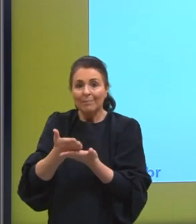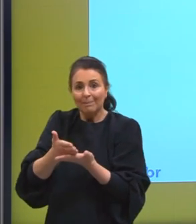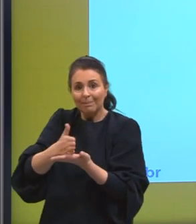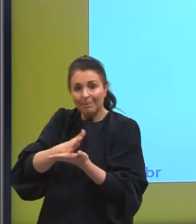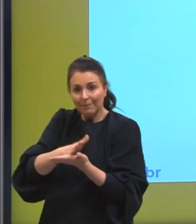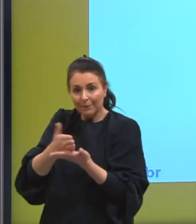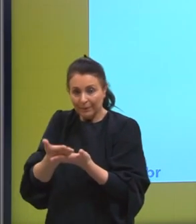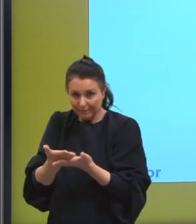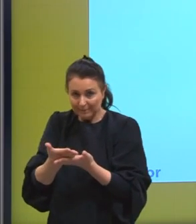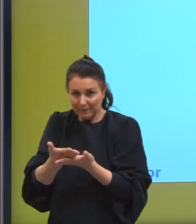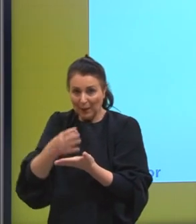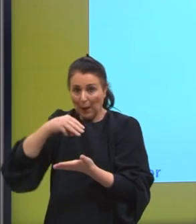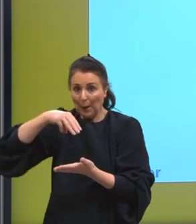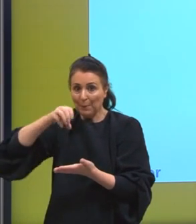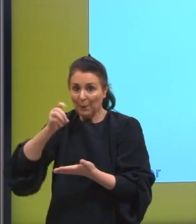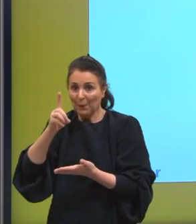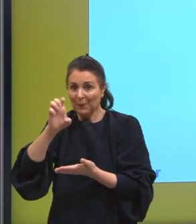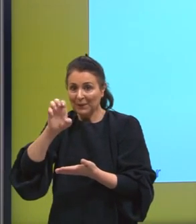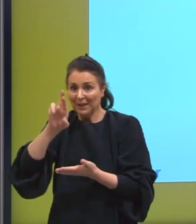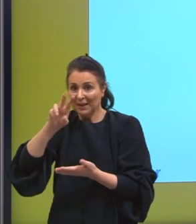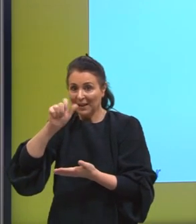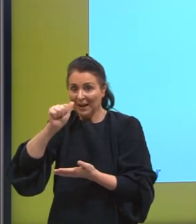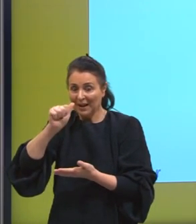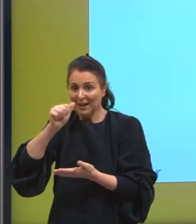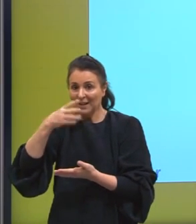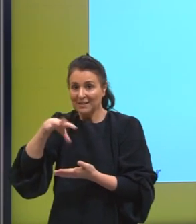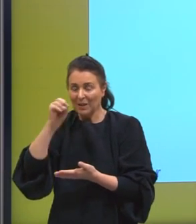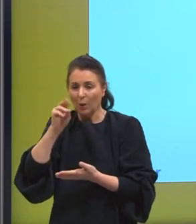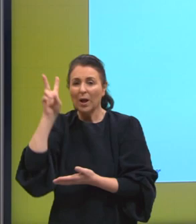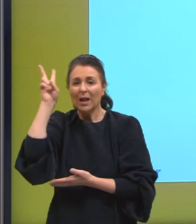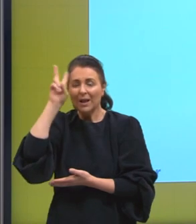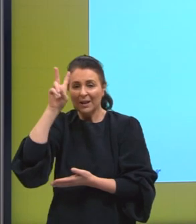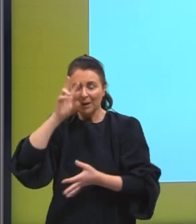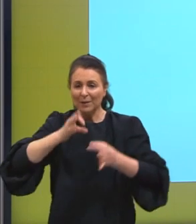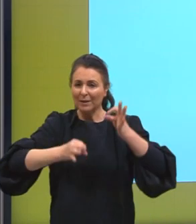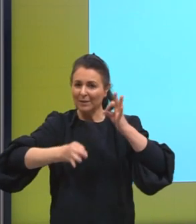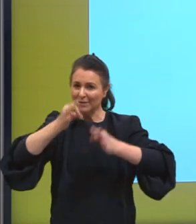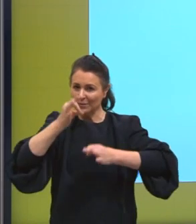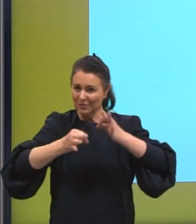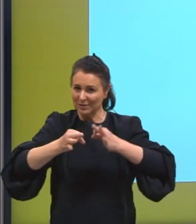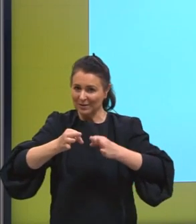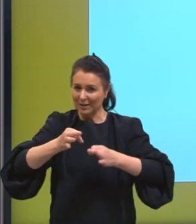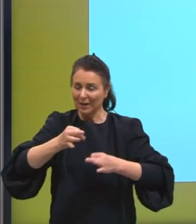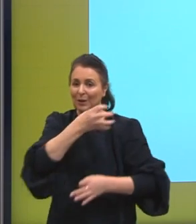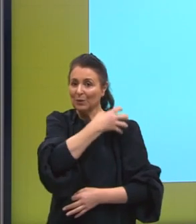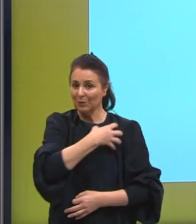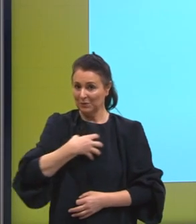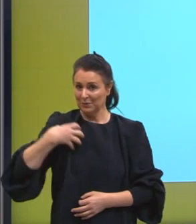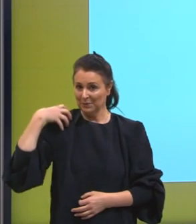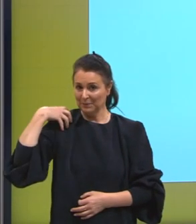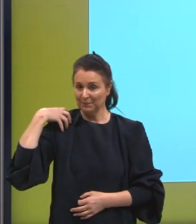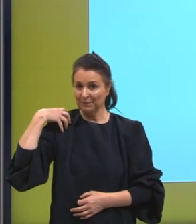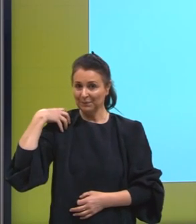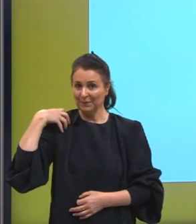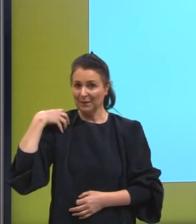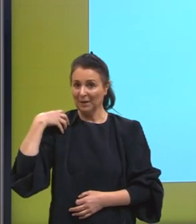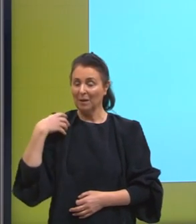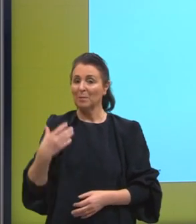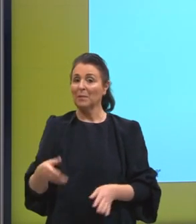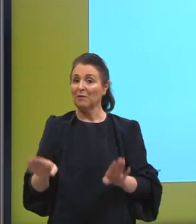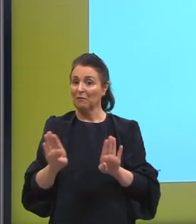moderação lembra do justo termo a justa medida do Aristóteles ok, galera? para fechar